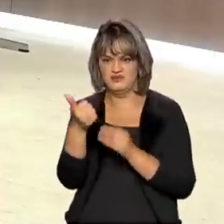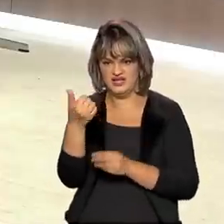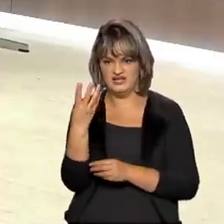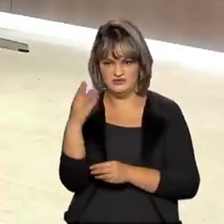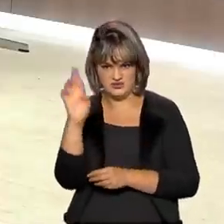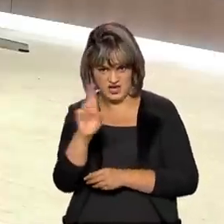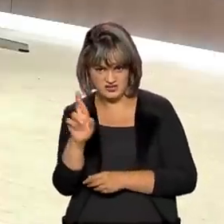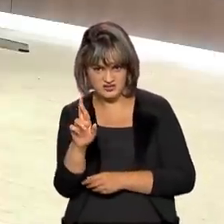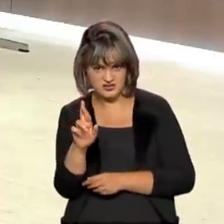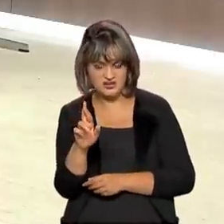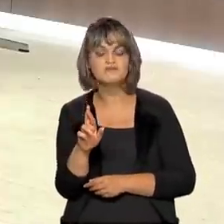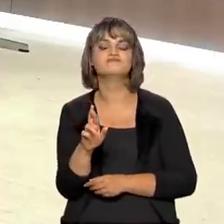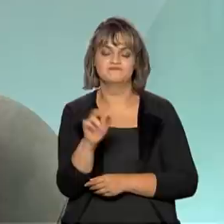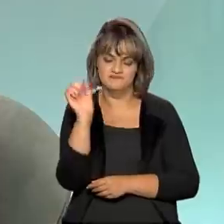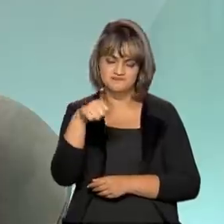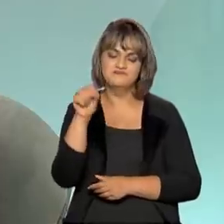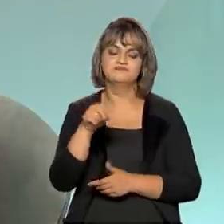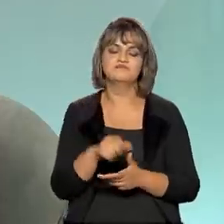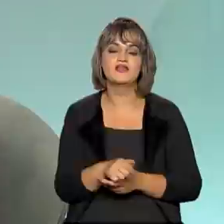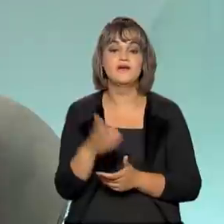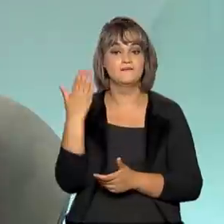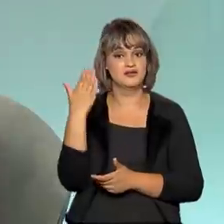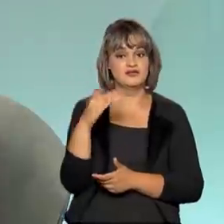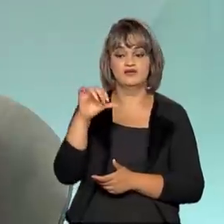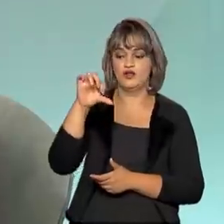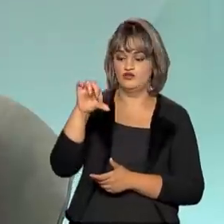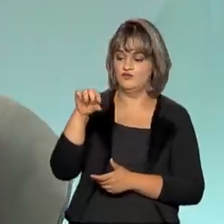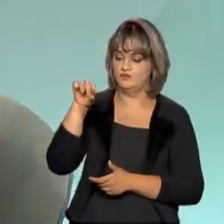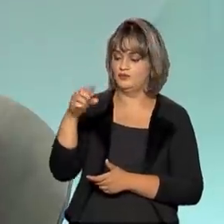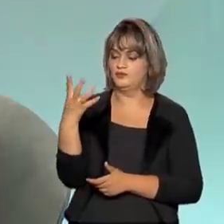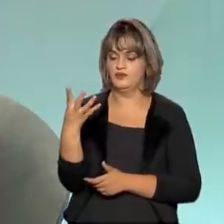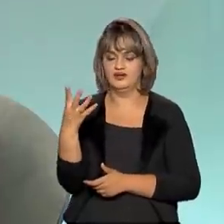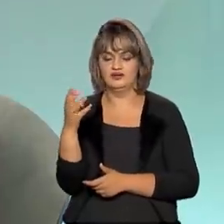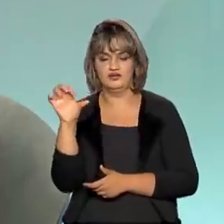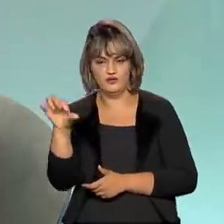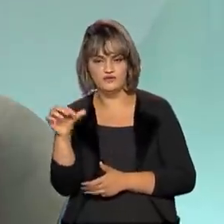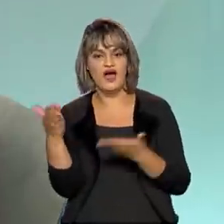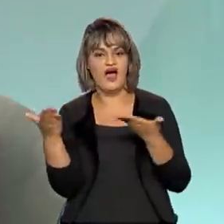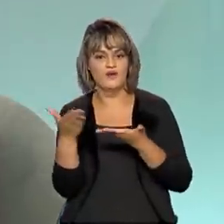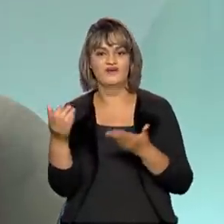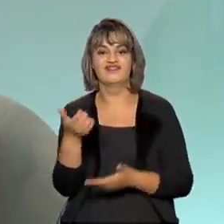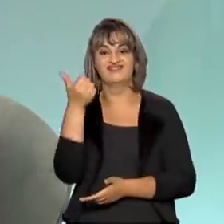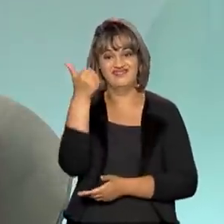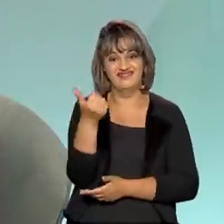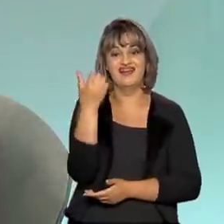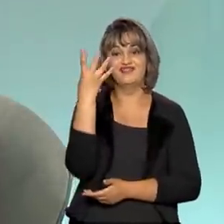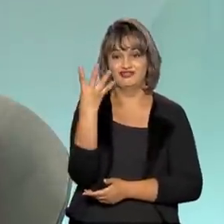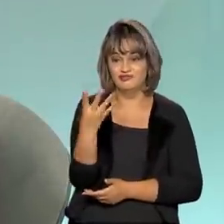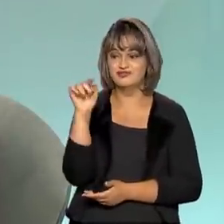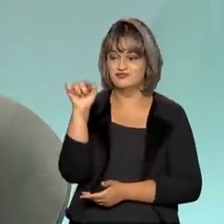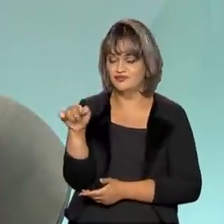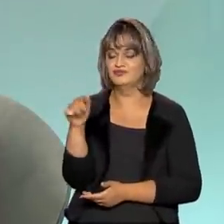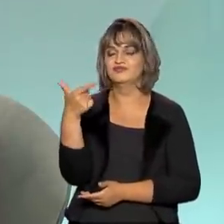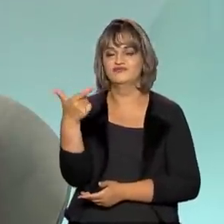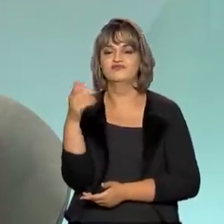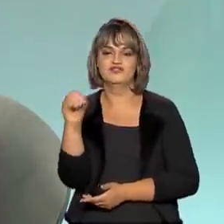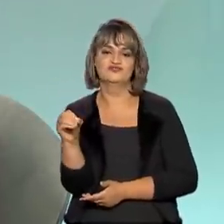conta do consumidor. Exatamente. Era 9,49, aí agora será cobrado 14 e 20